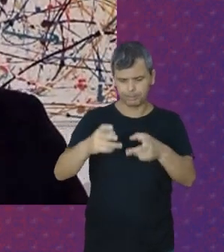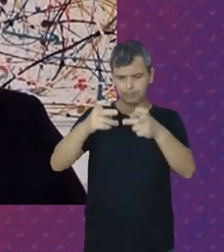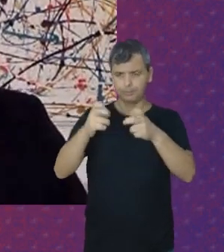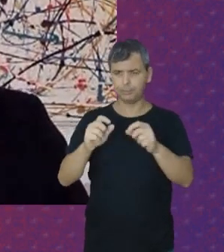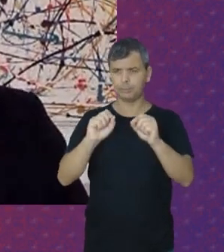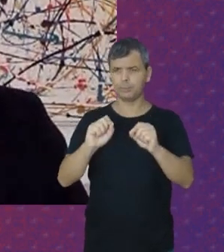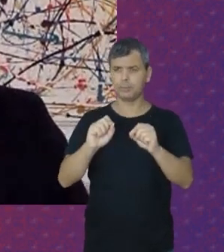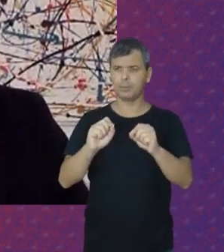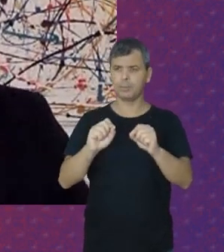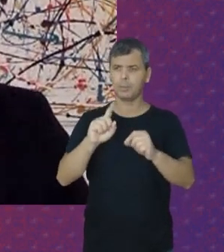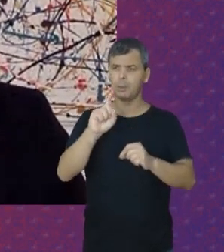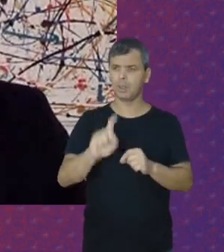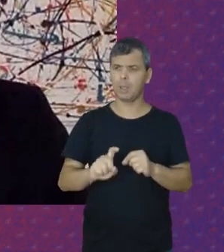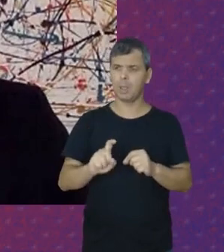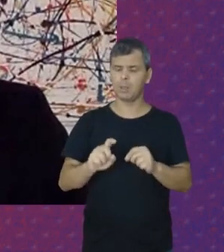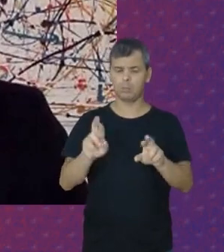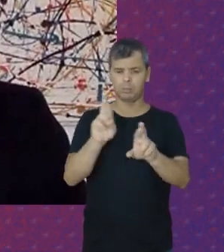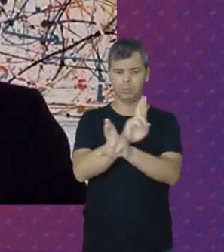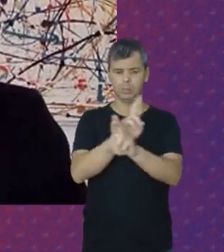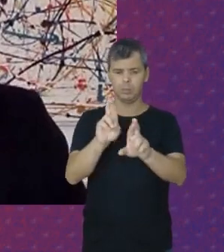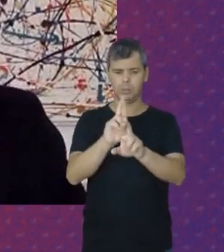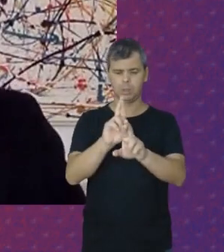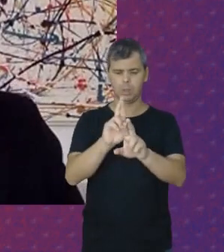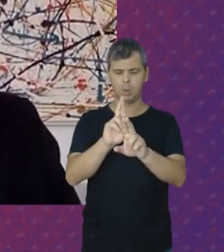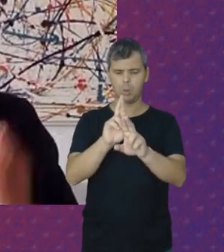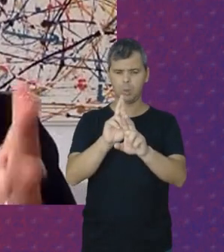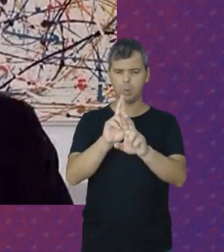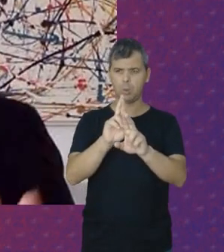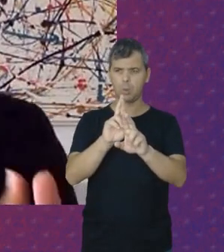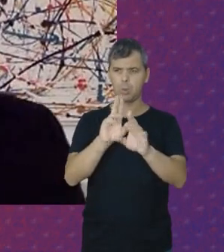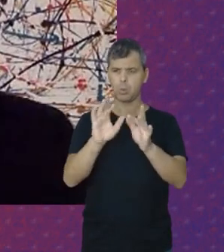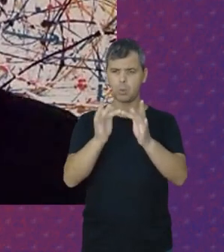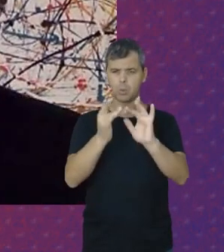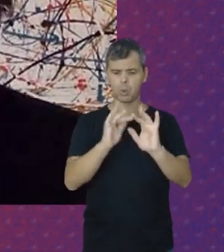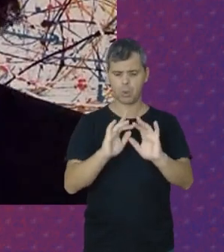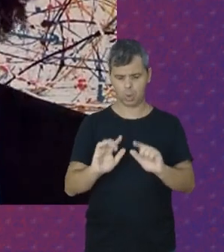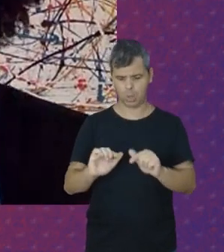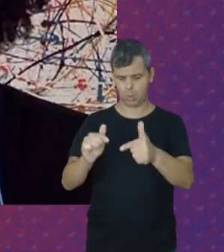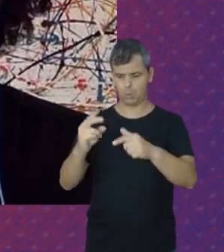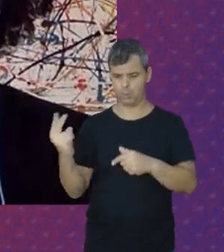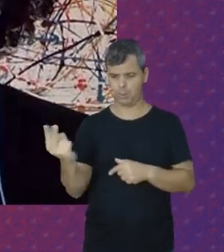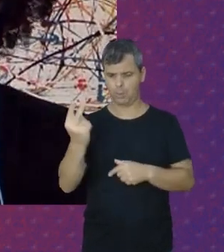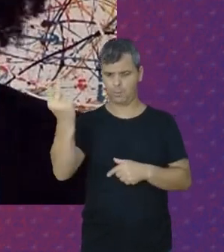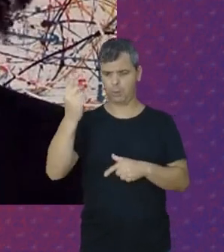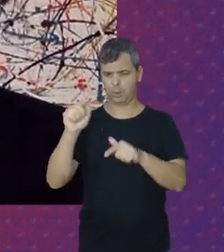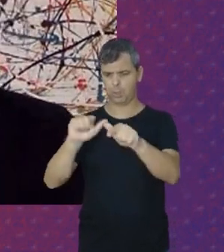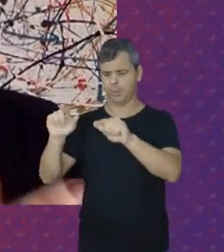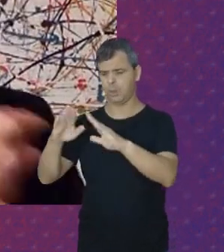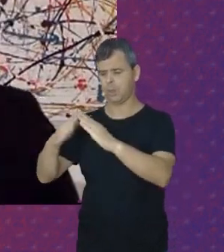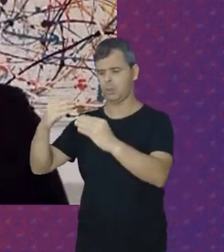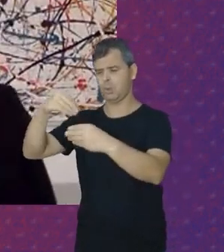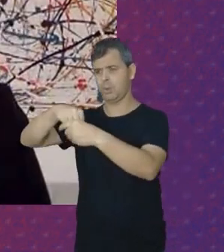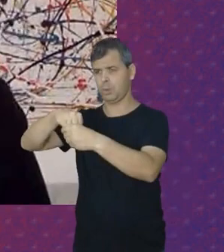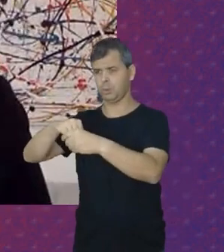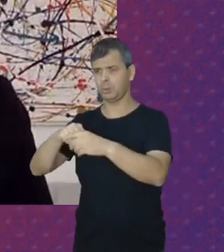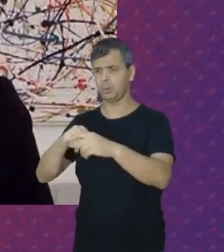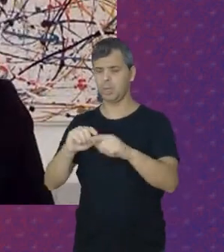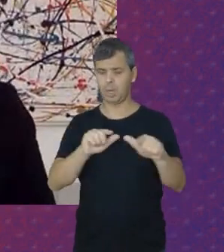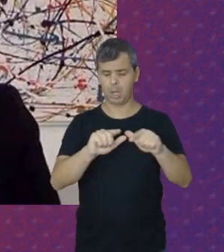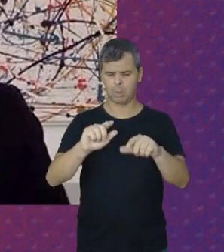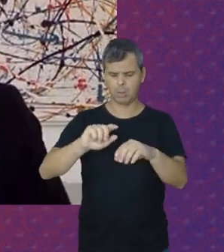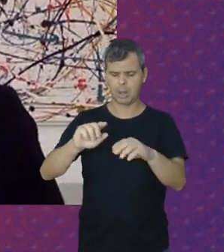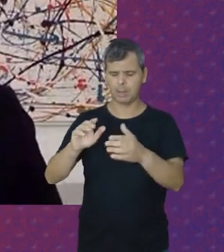Acerca Dessa relação Íntima Entre a luta Pela valorização Do trabalho Doméstico A luta